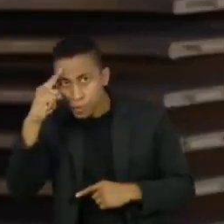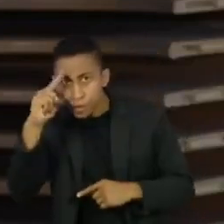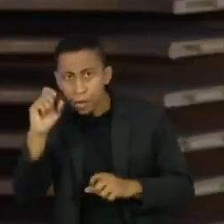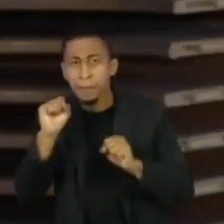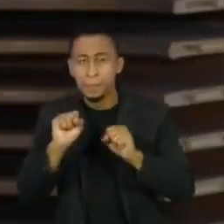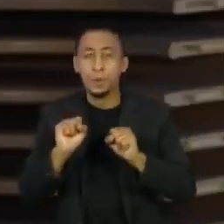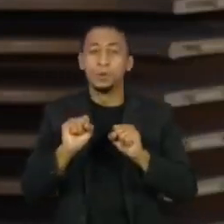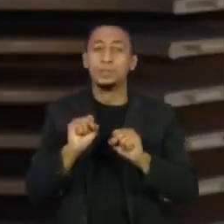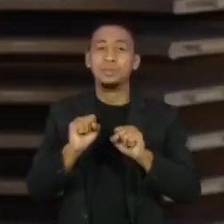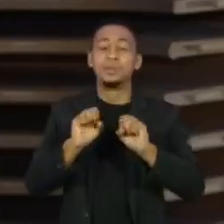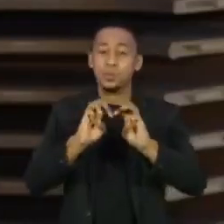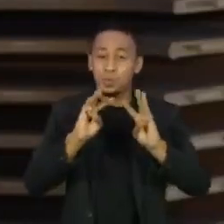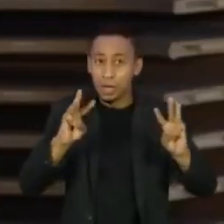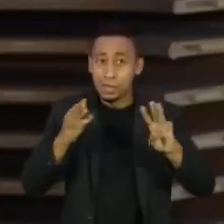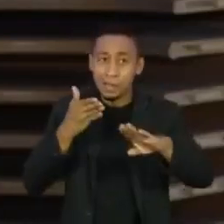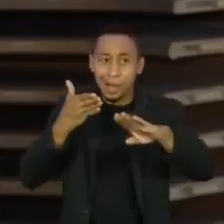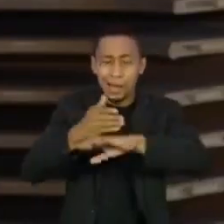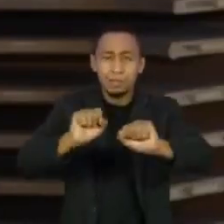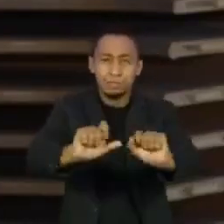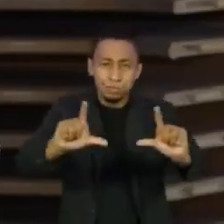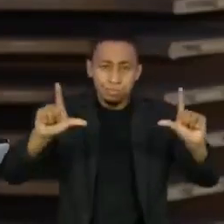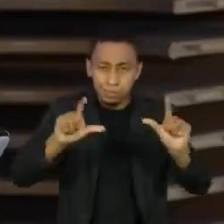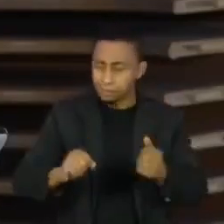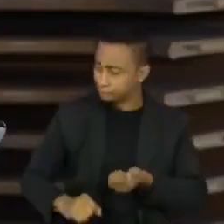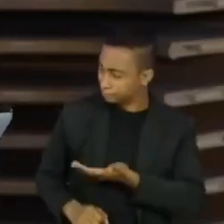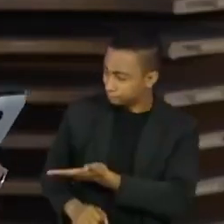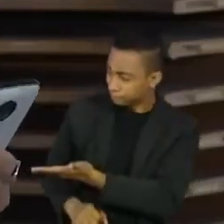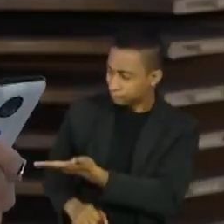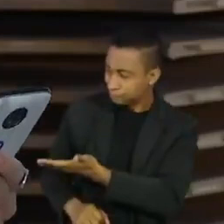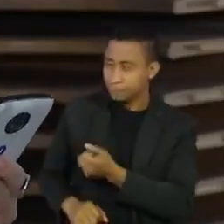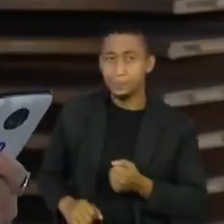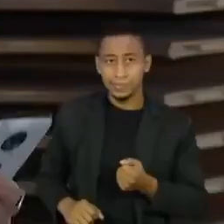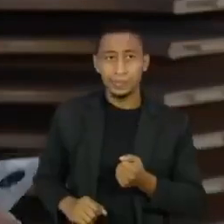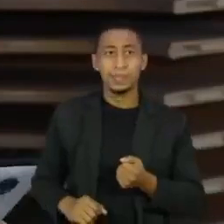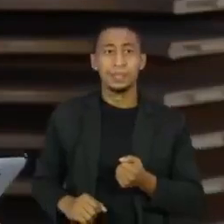pode acessar o site da Secretaria da Educação.